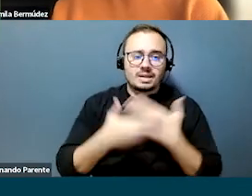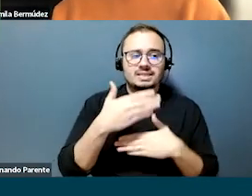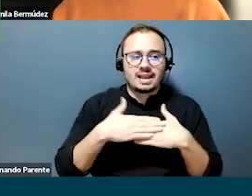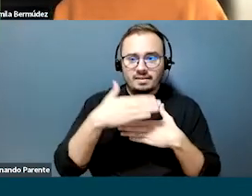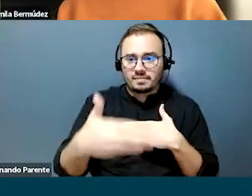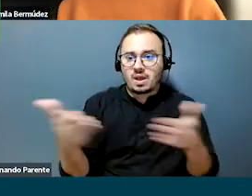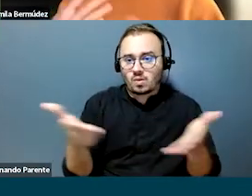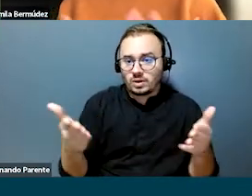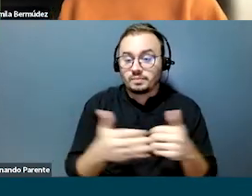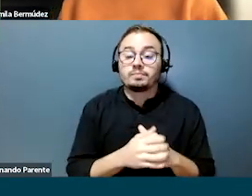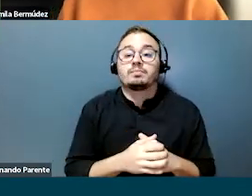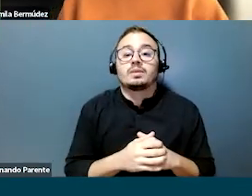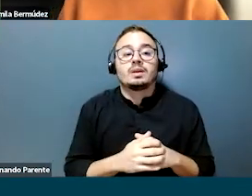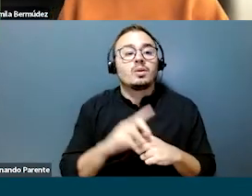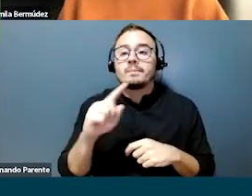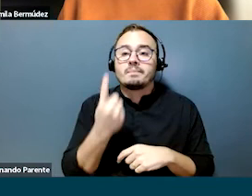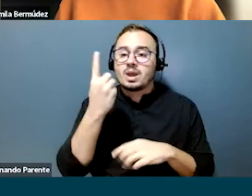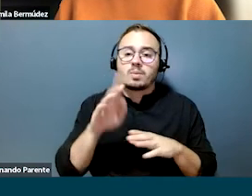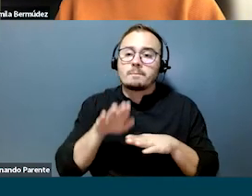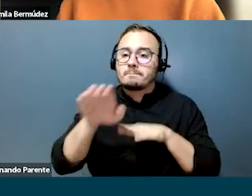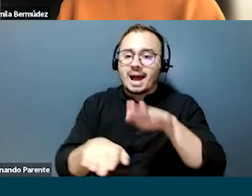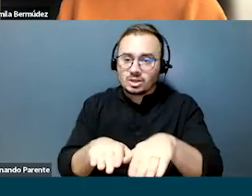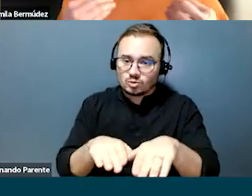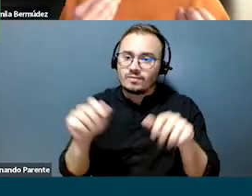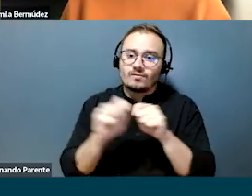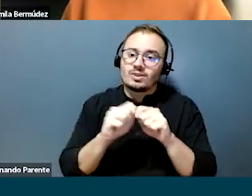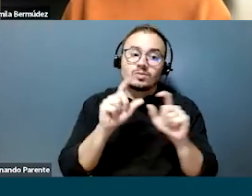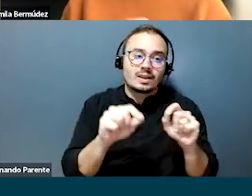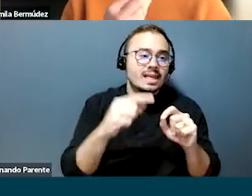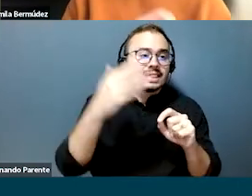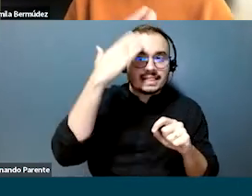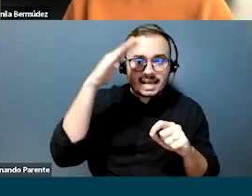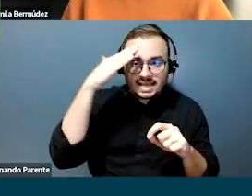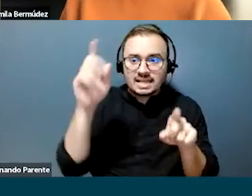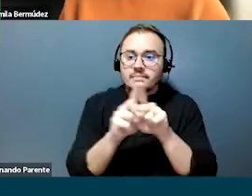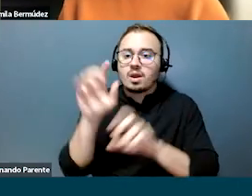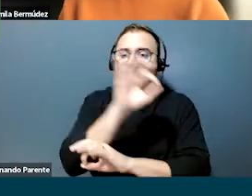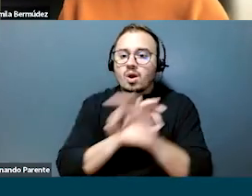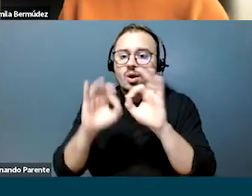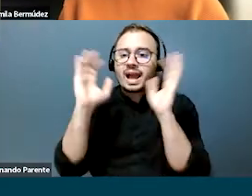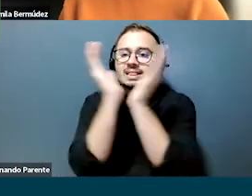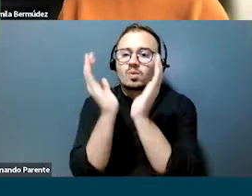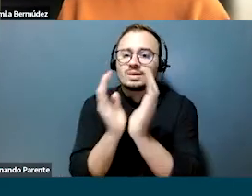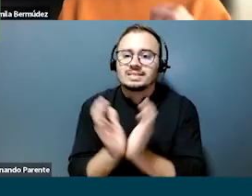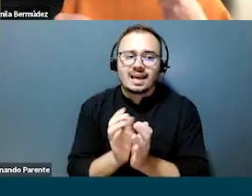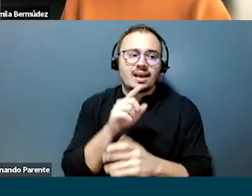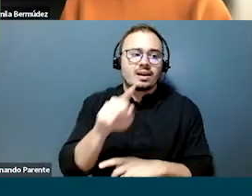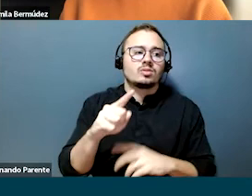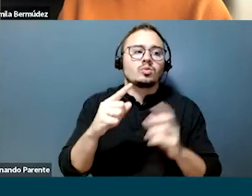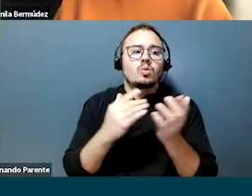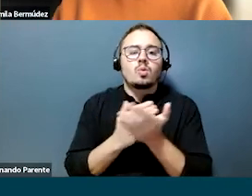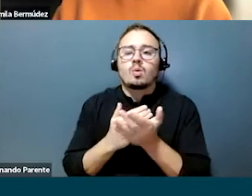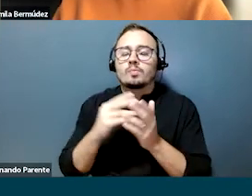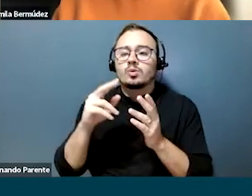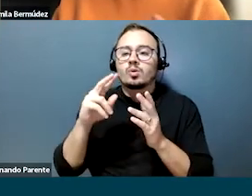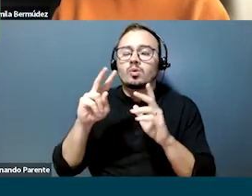vocês. Nosso primeiro passo para atingir o objetivo do projeto foi entender e categorizar os perfis das consultoras com um olhar